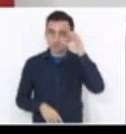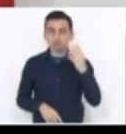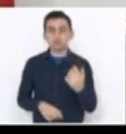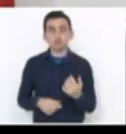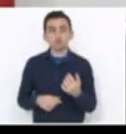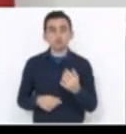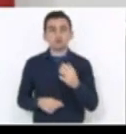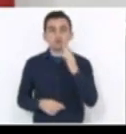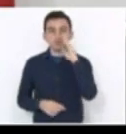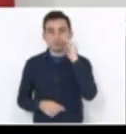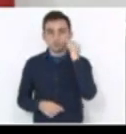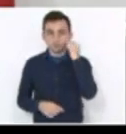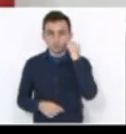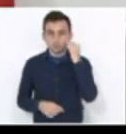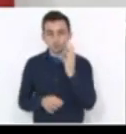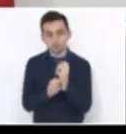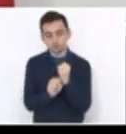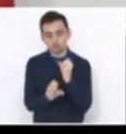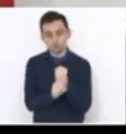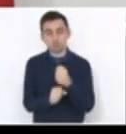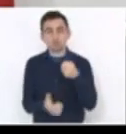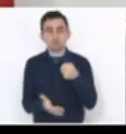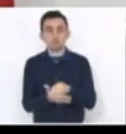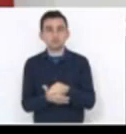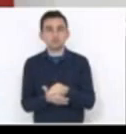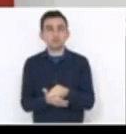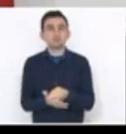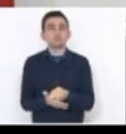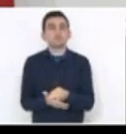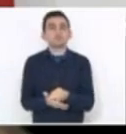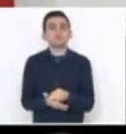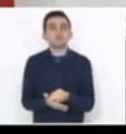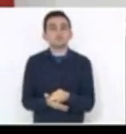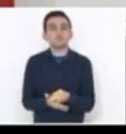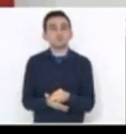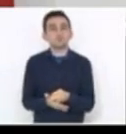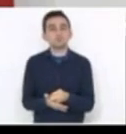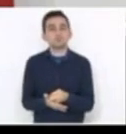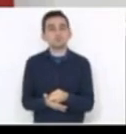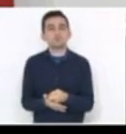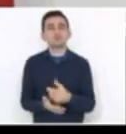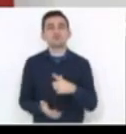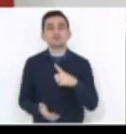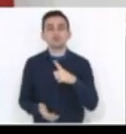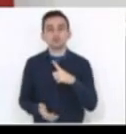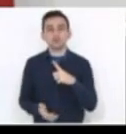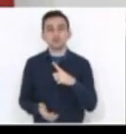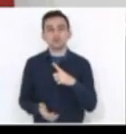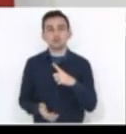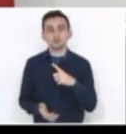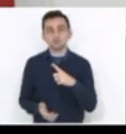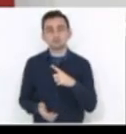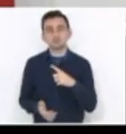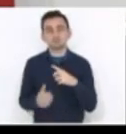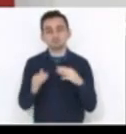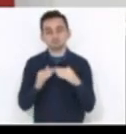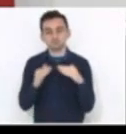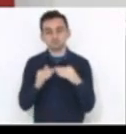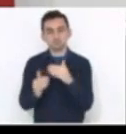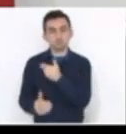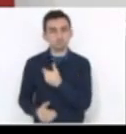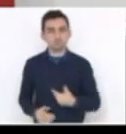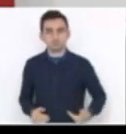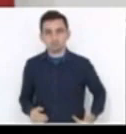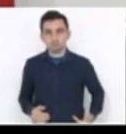Marcondes, do orçamento impositivo parlamentar, tem anuência do governo. Segundo,